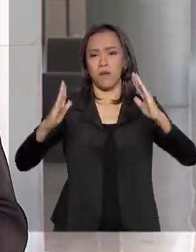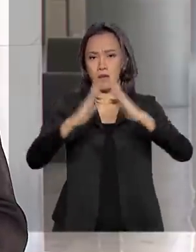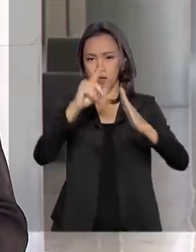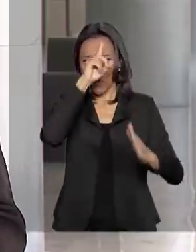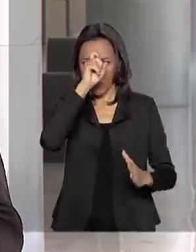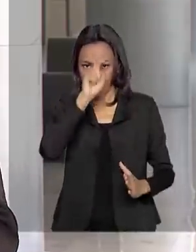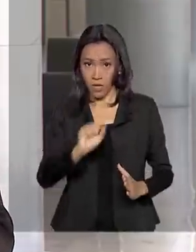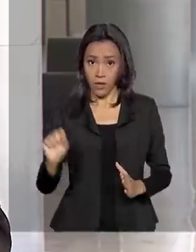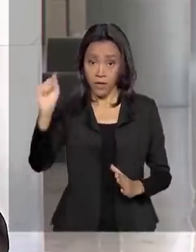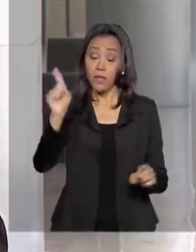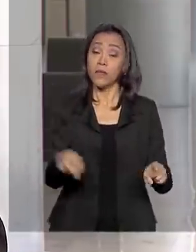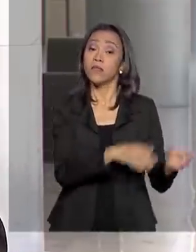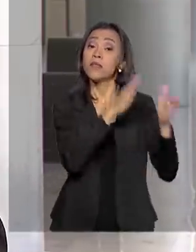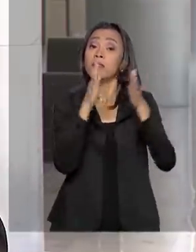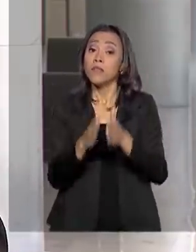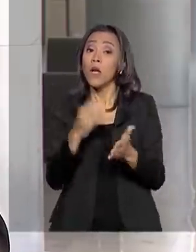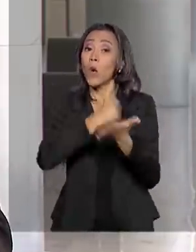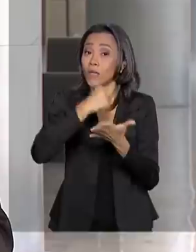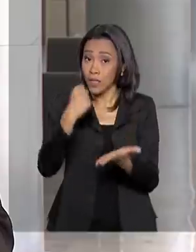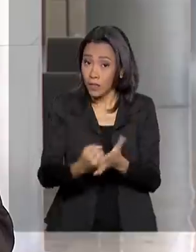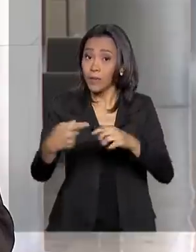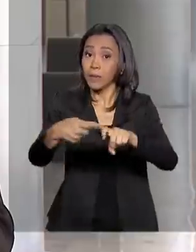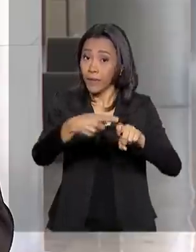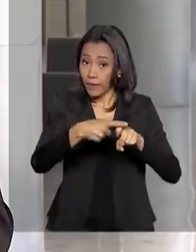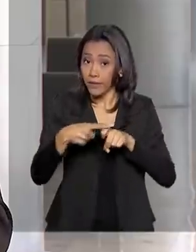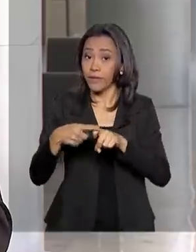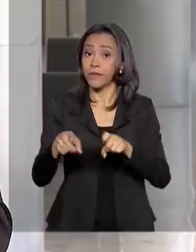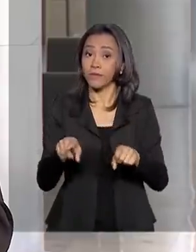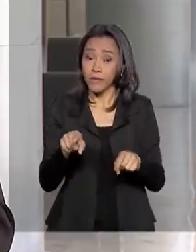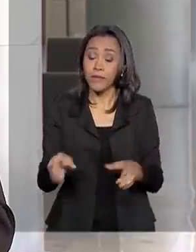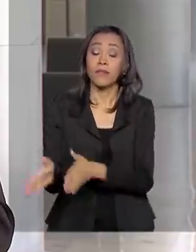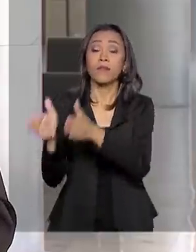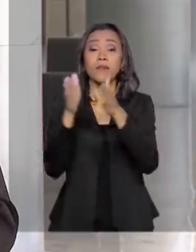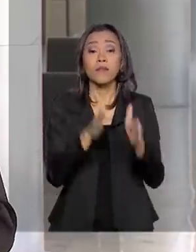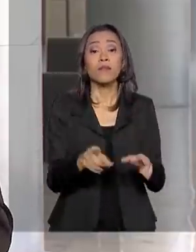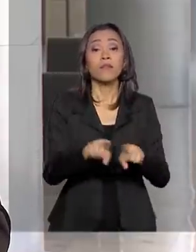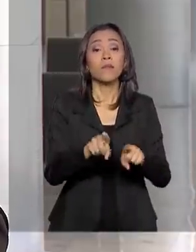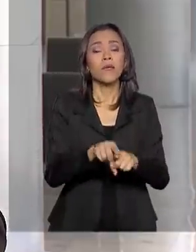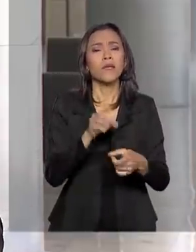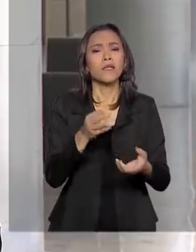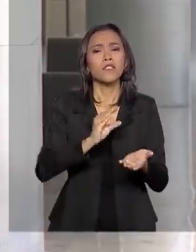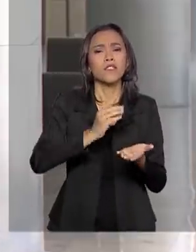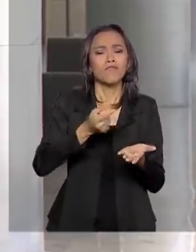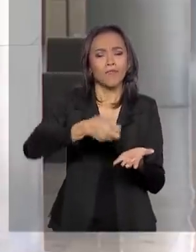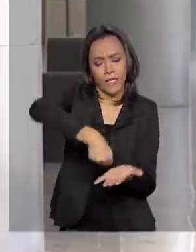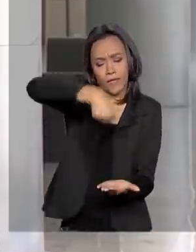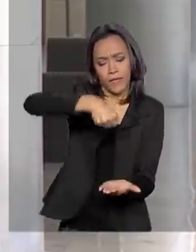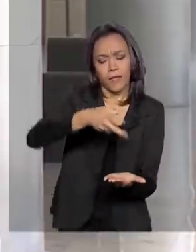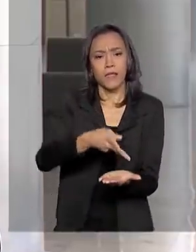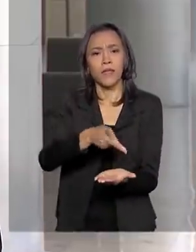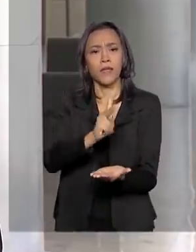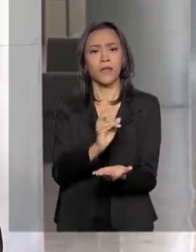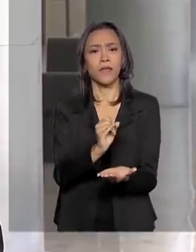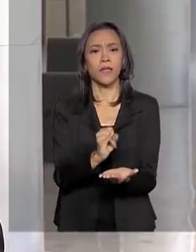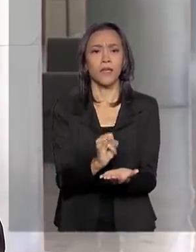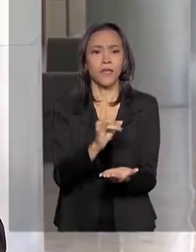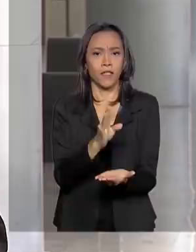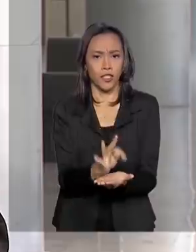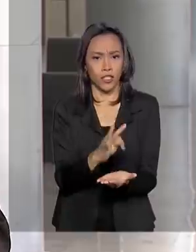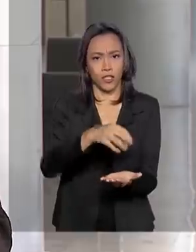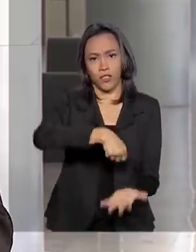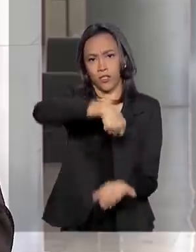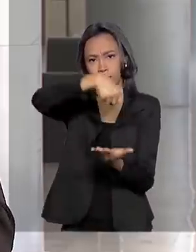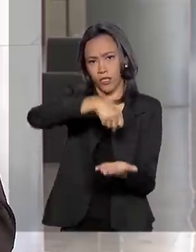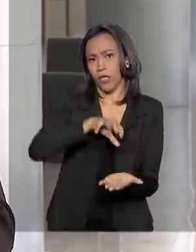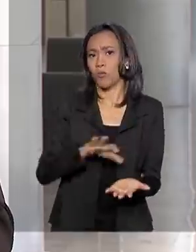contratação de médicos e também a disponibilização aos estados de kits para a detecção da doença. Agora, o